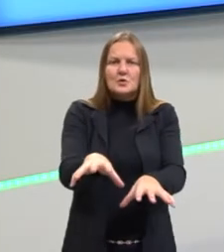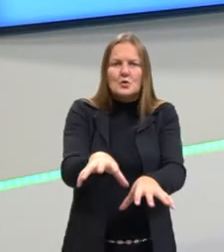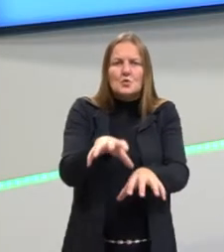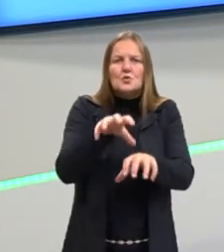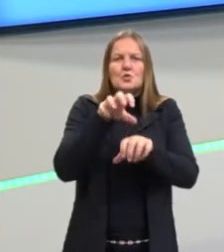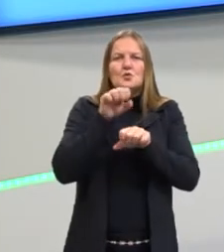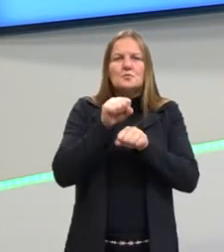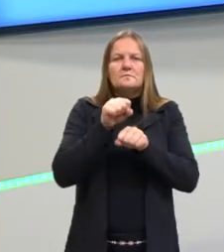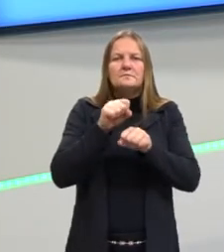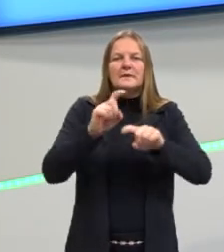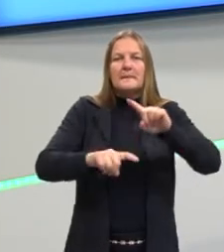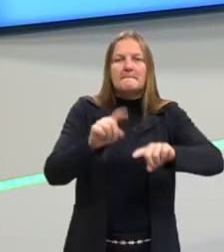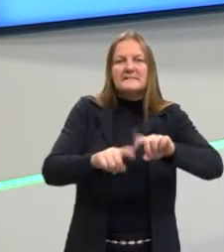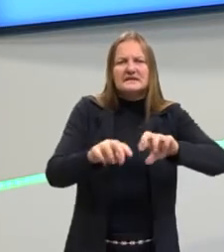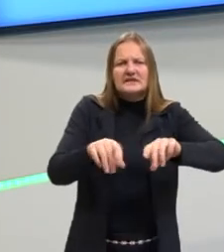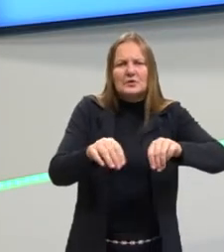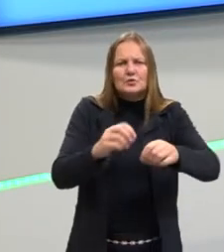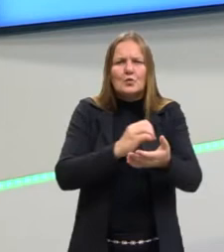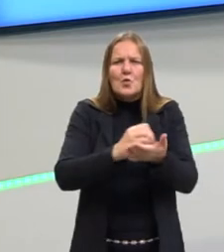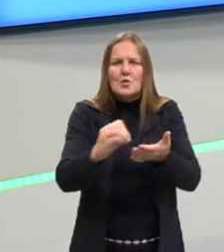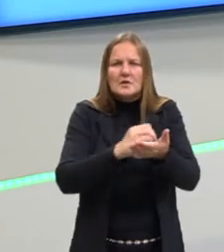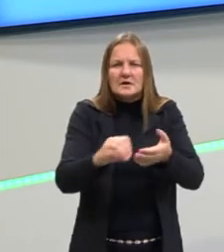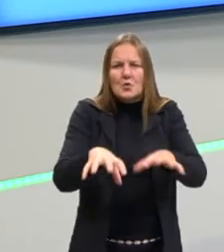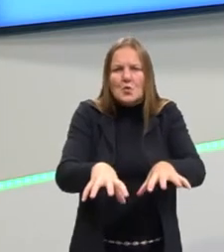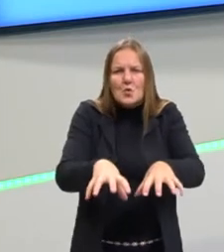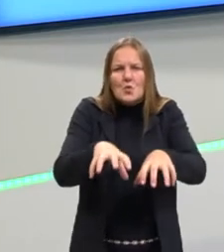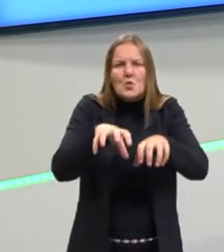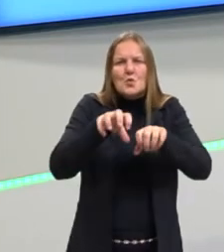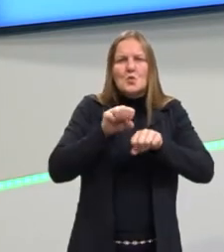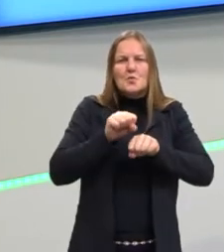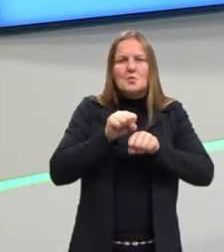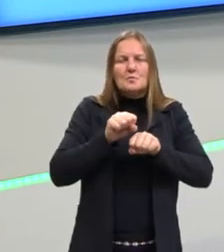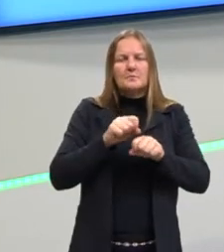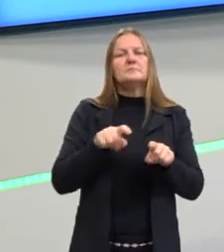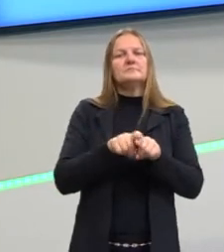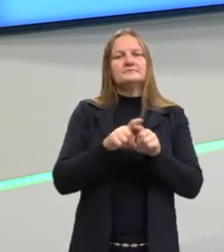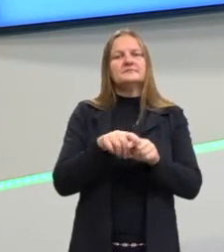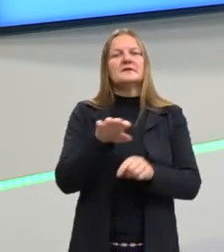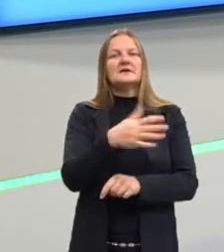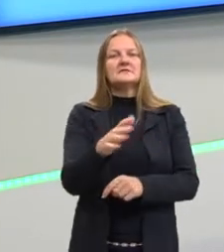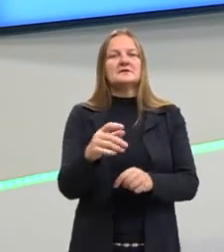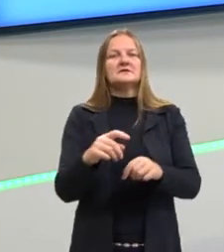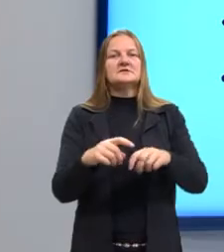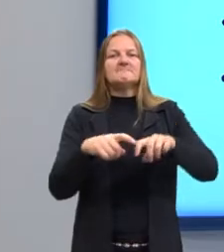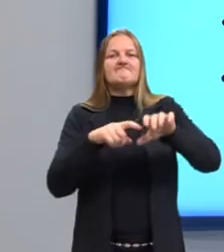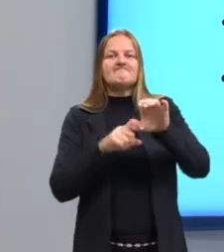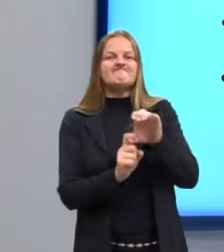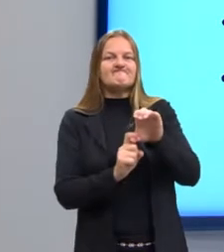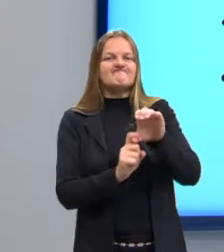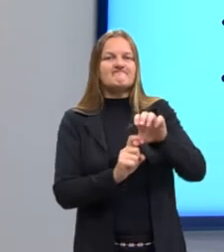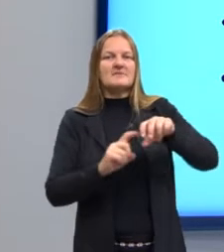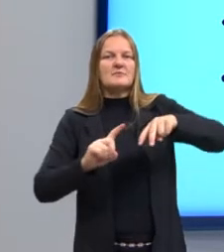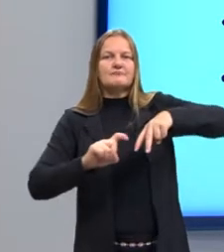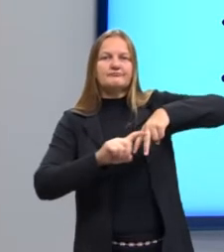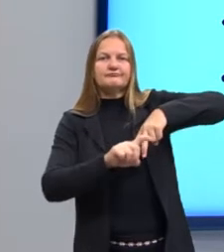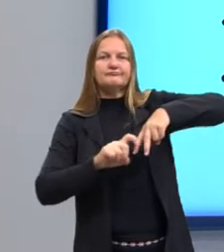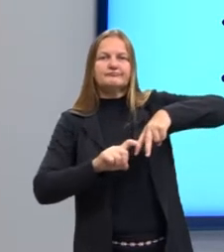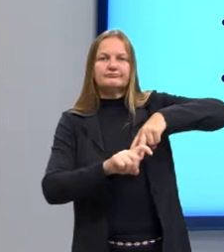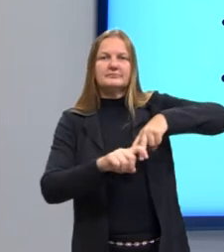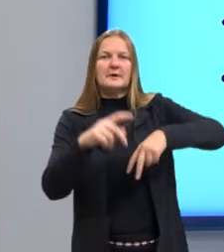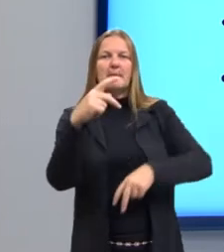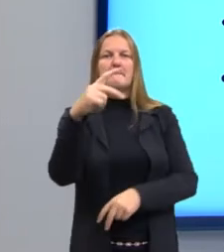matéria orgânica dali de onde eles estão. Eles podem ser também parasitas, como, por exemplo, o